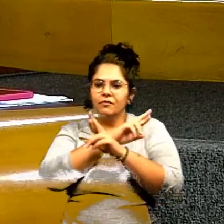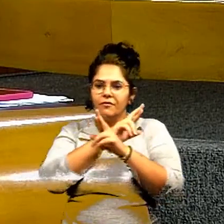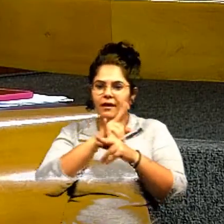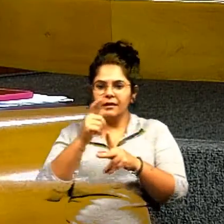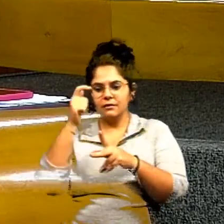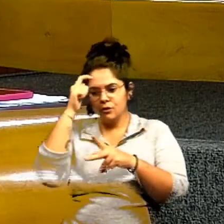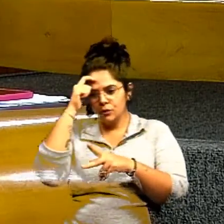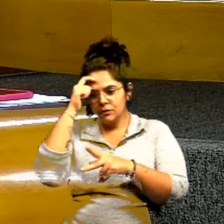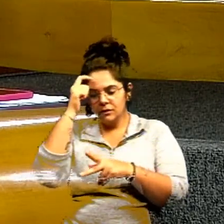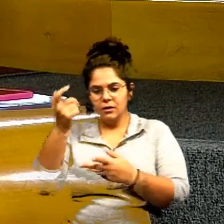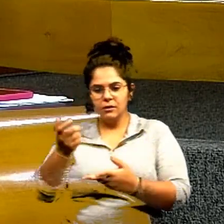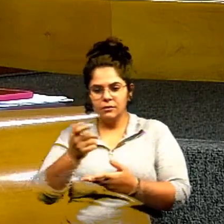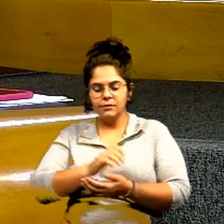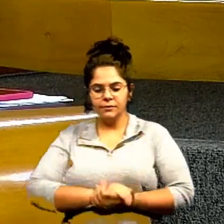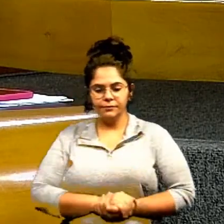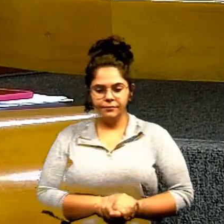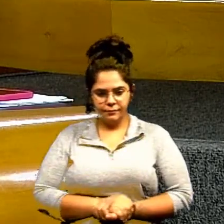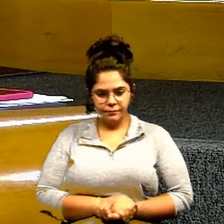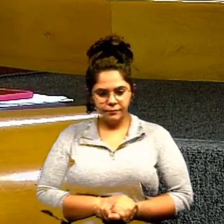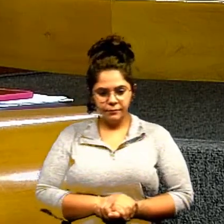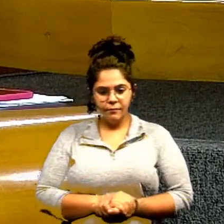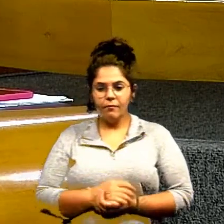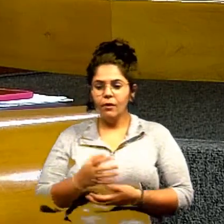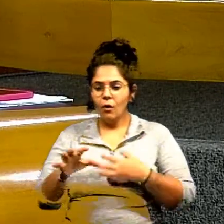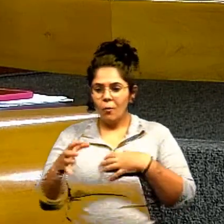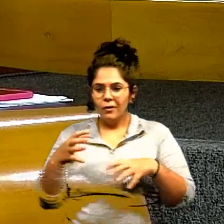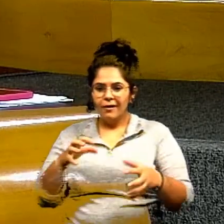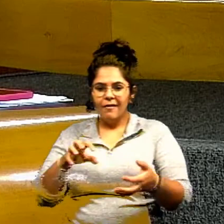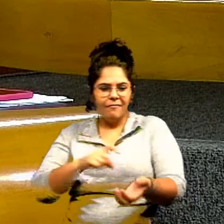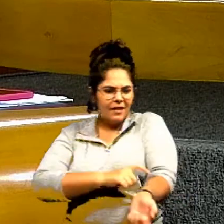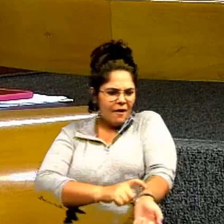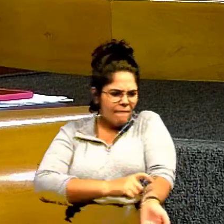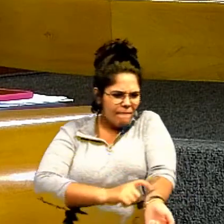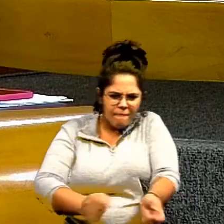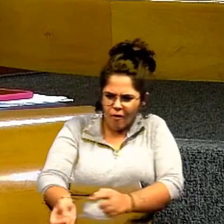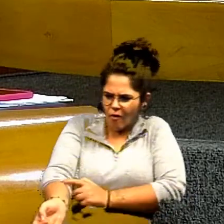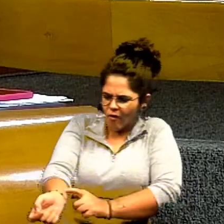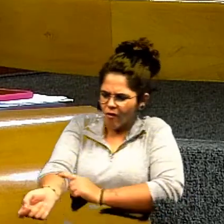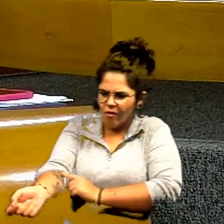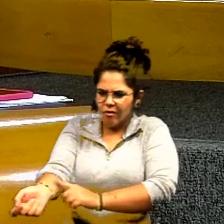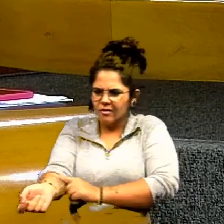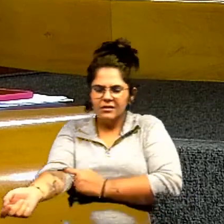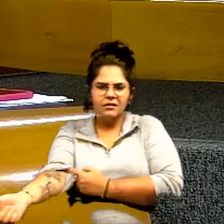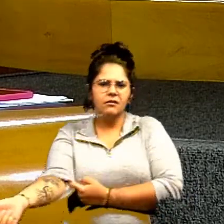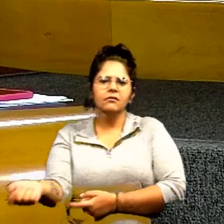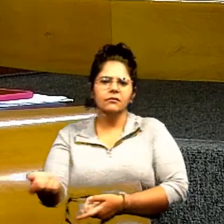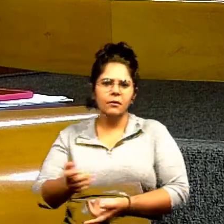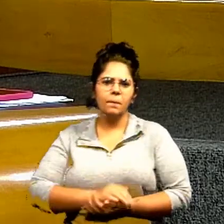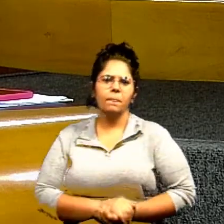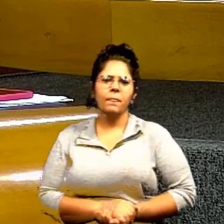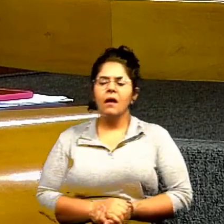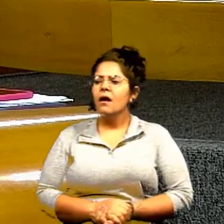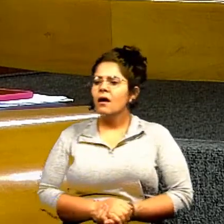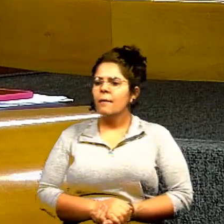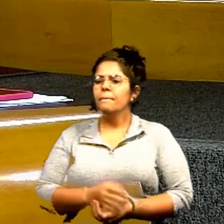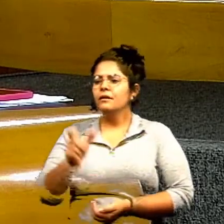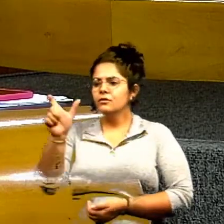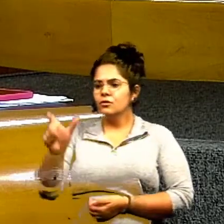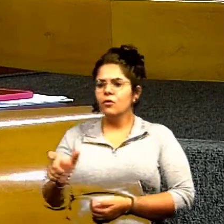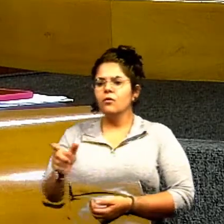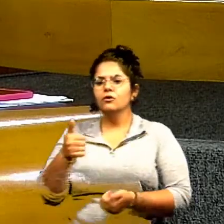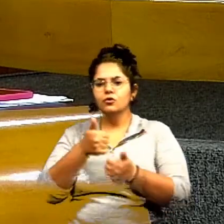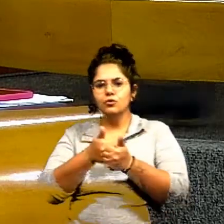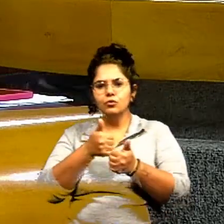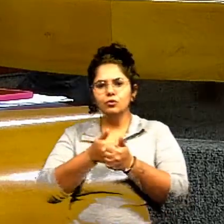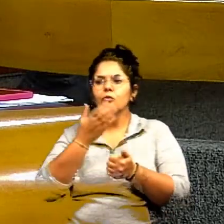e o seu comportamento se tornou absolutamente agressivo quem já conviveu com uma criança com